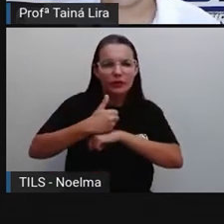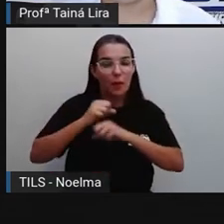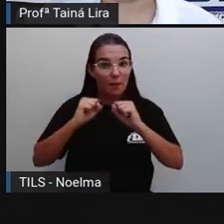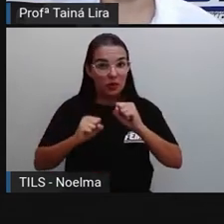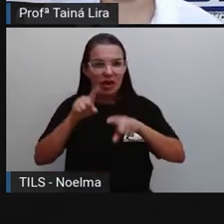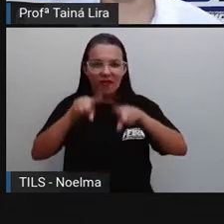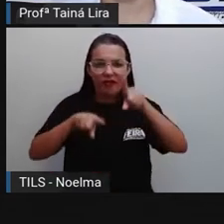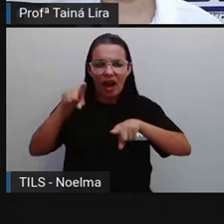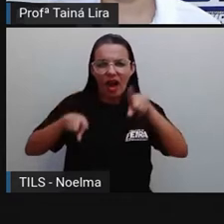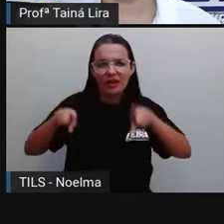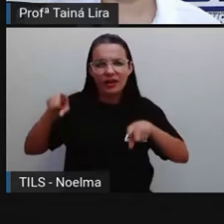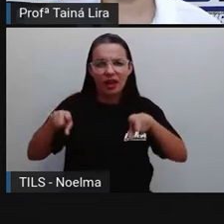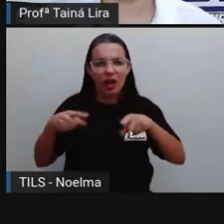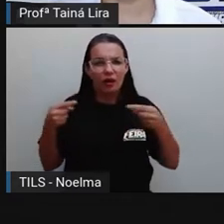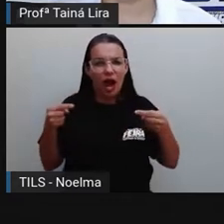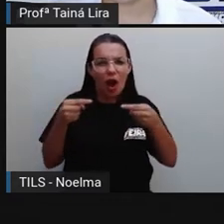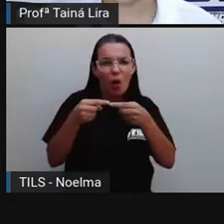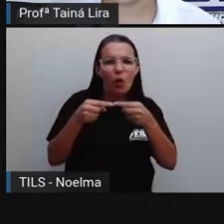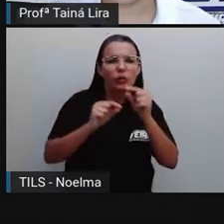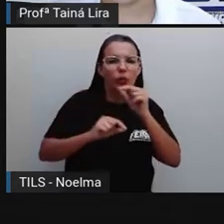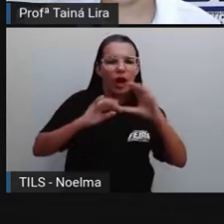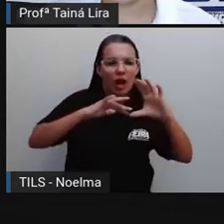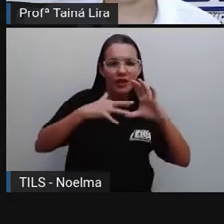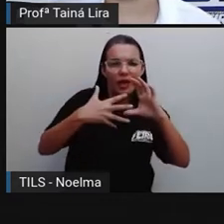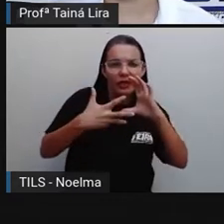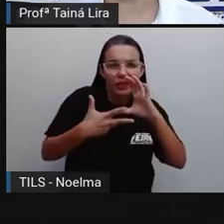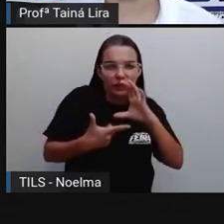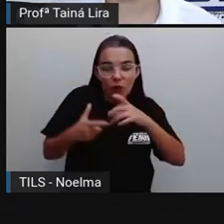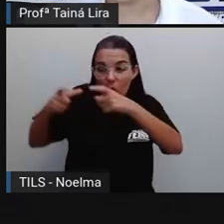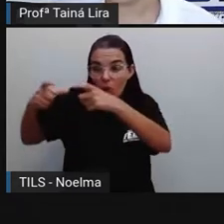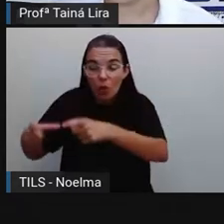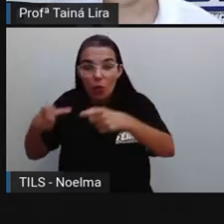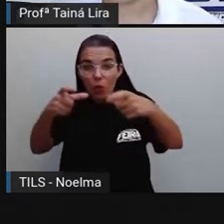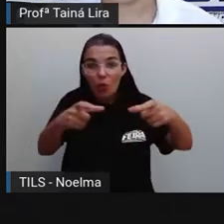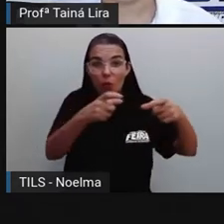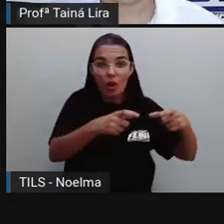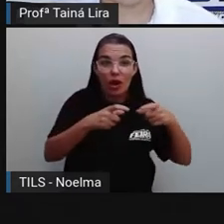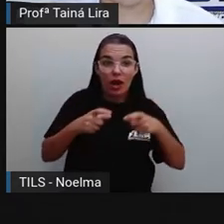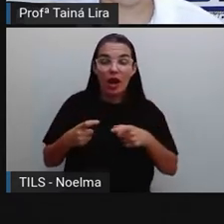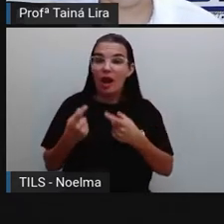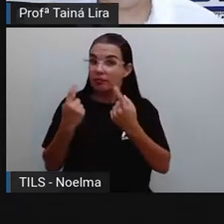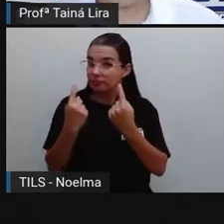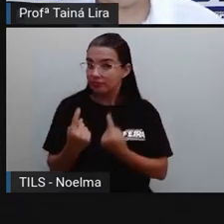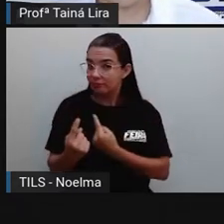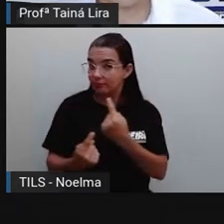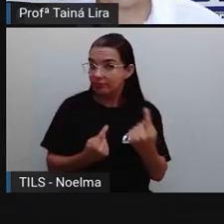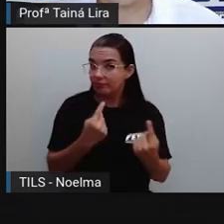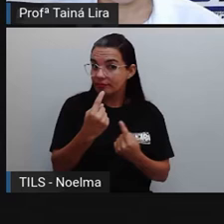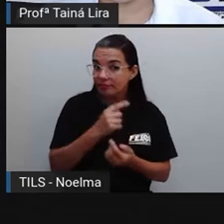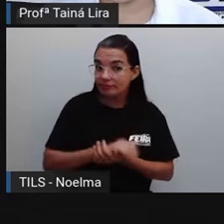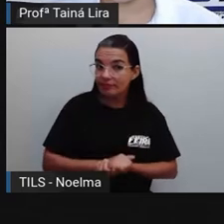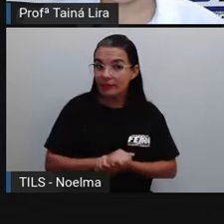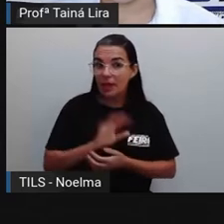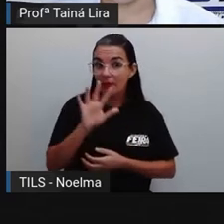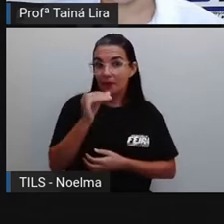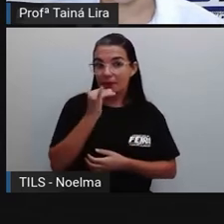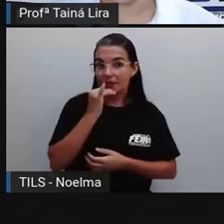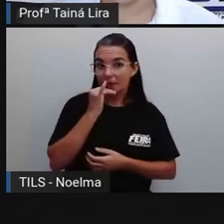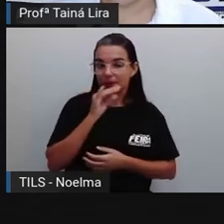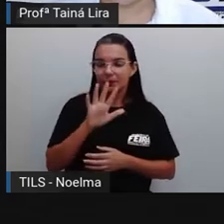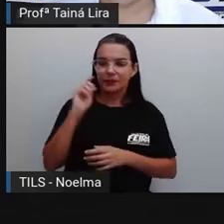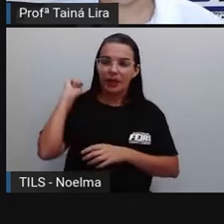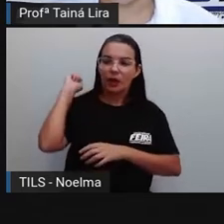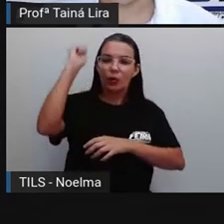variar de acordo com as características geográficas de cada lugar? Por exemplo,